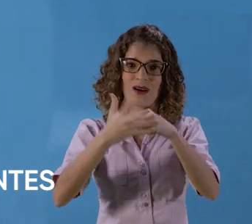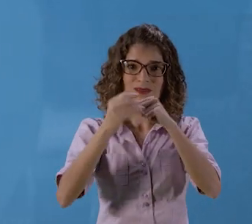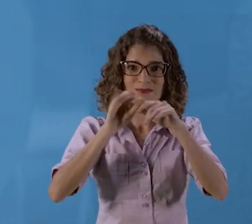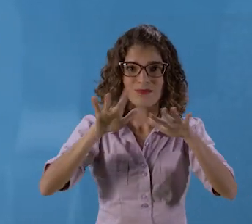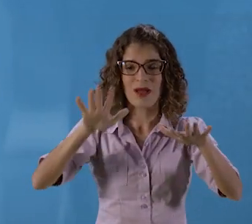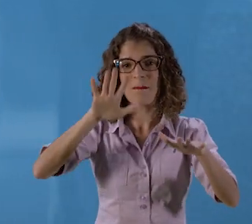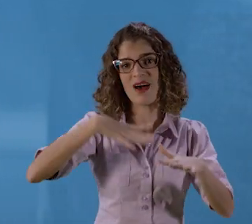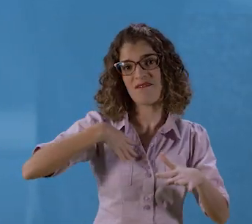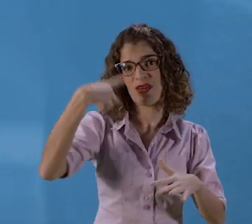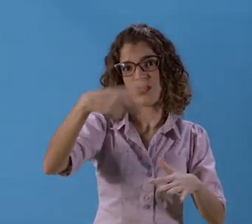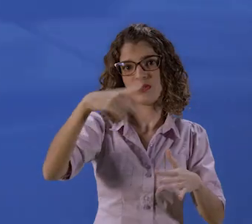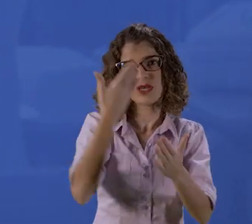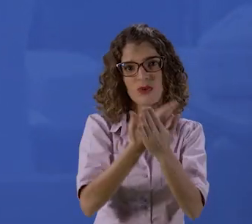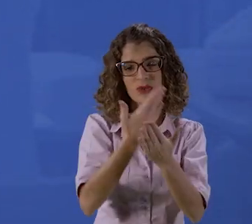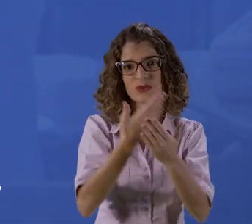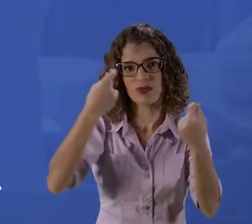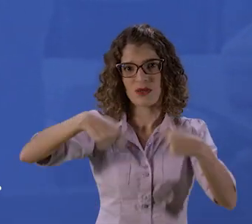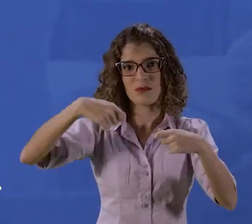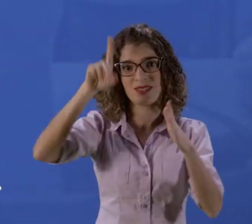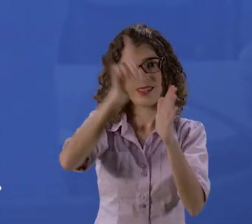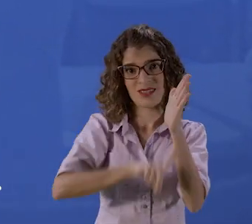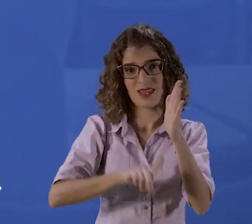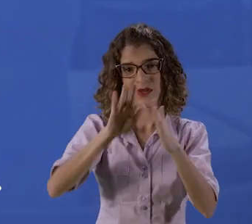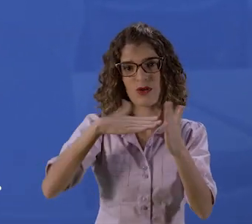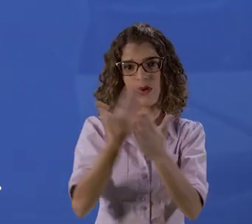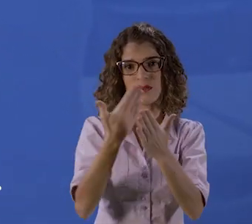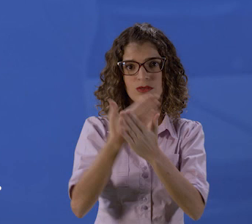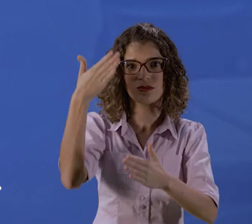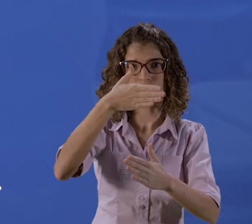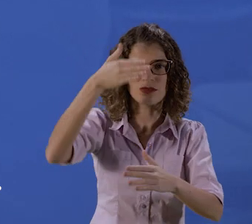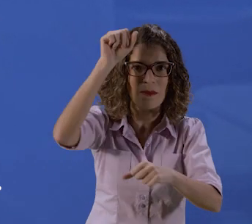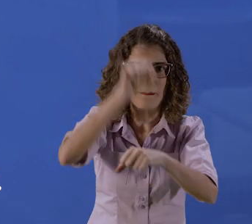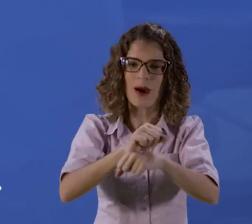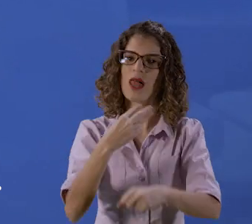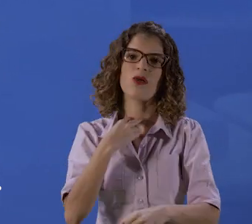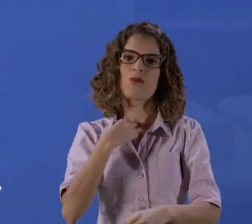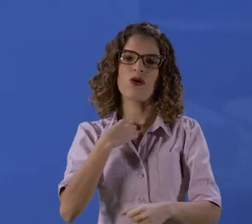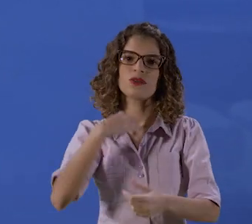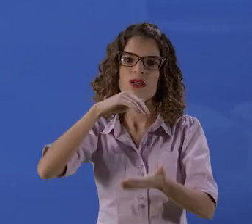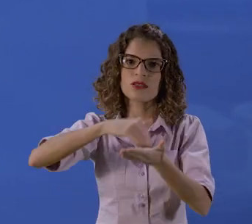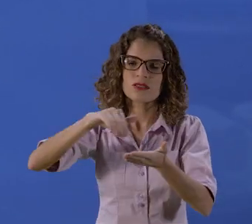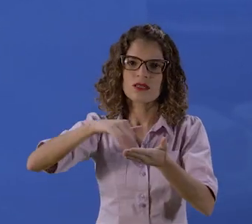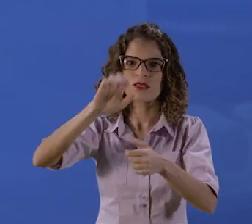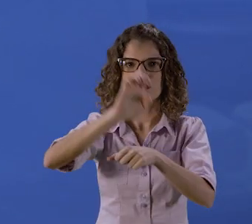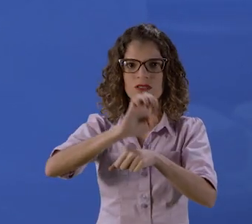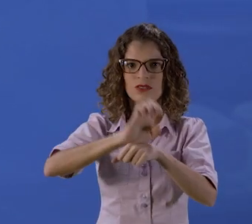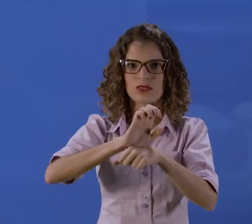adolescentes estão fora da escola. Mesmo na pandemia, o seu filho tem direito à educação.